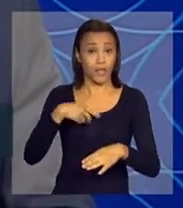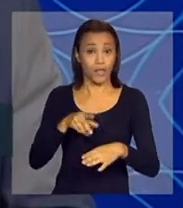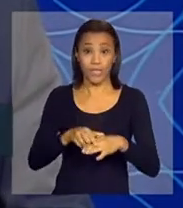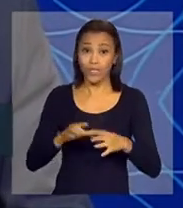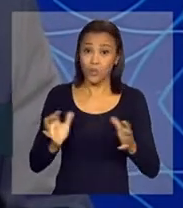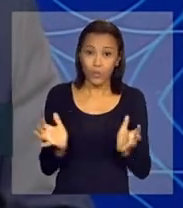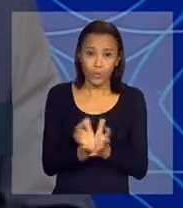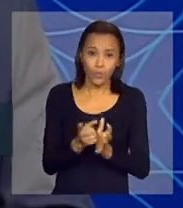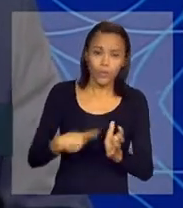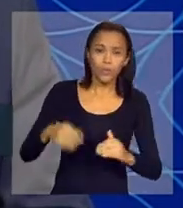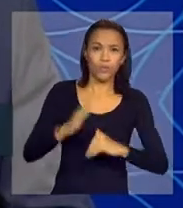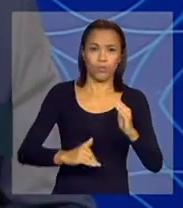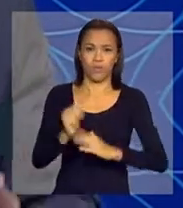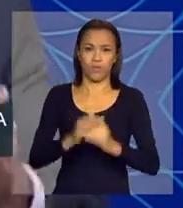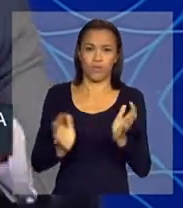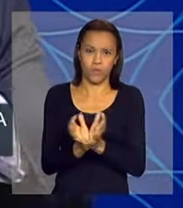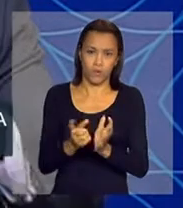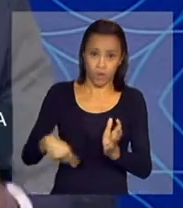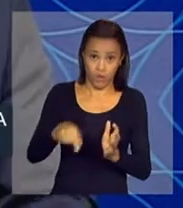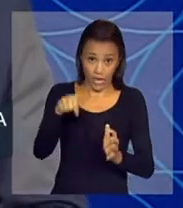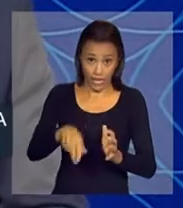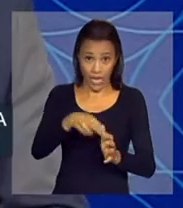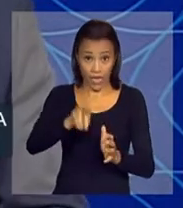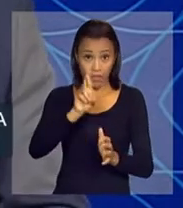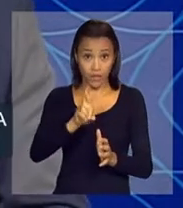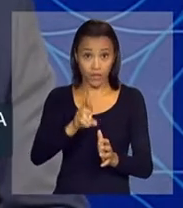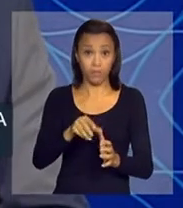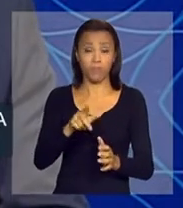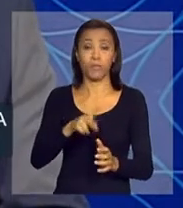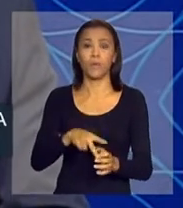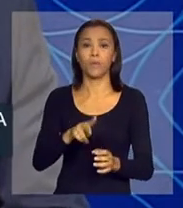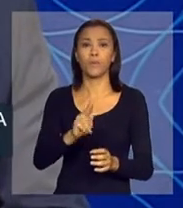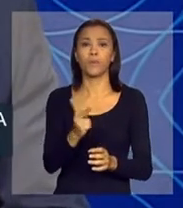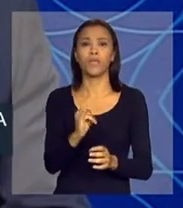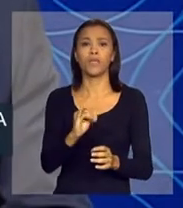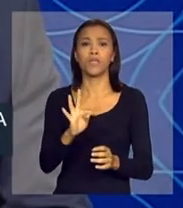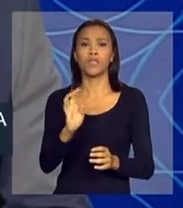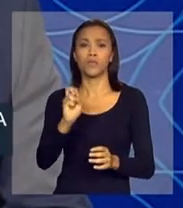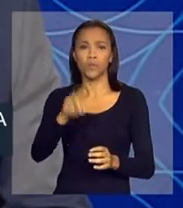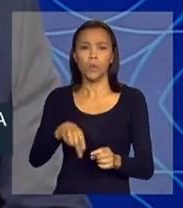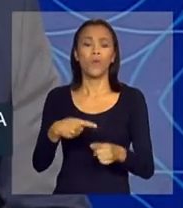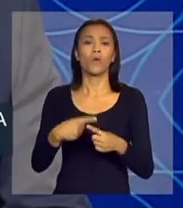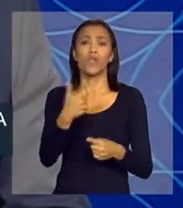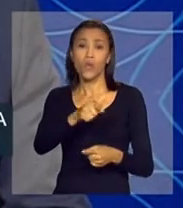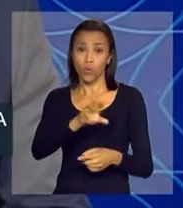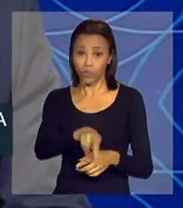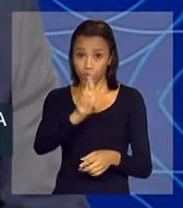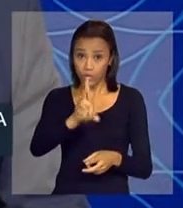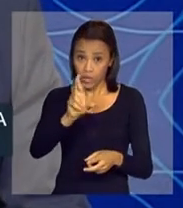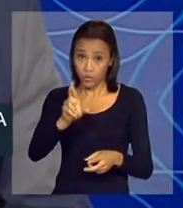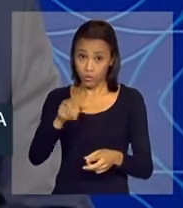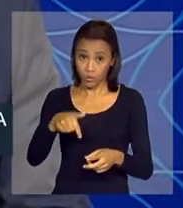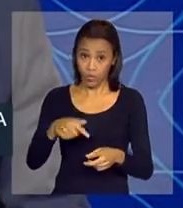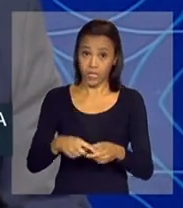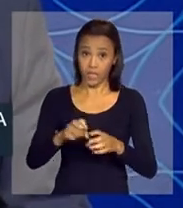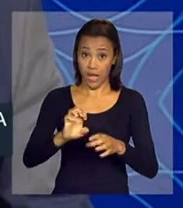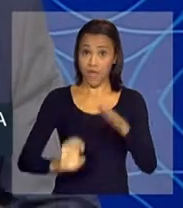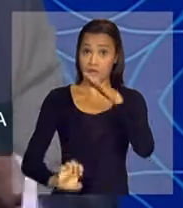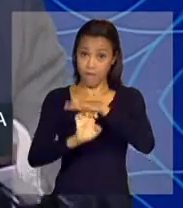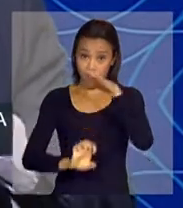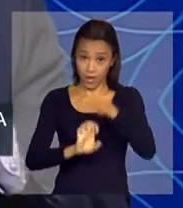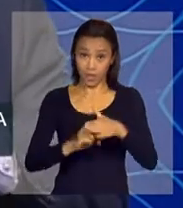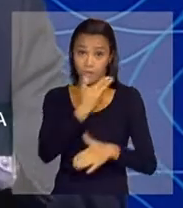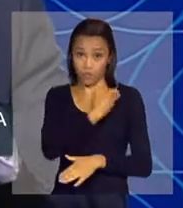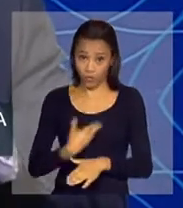inteira do Serpro, aqui representada por o Hilton e outros diretores daquela empresa pública que presta